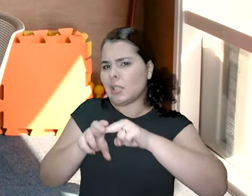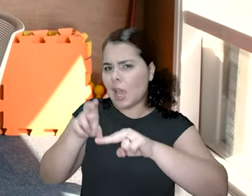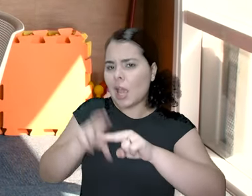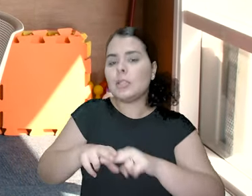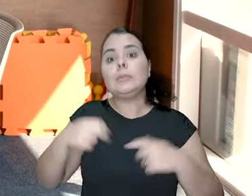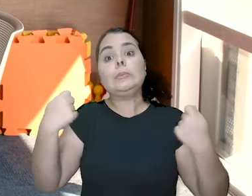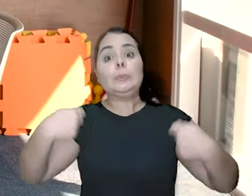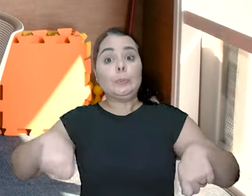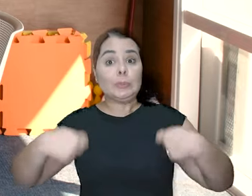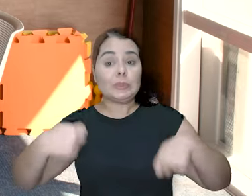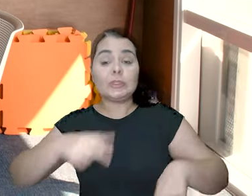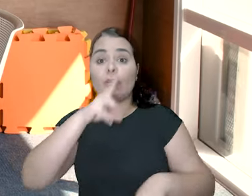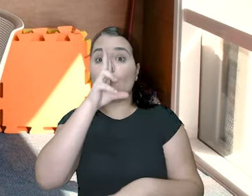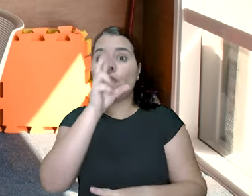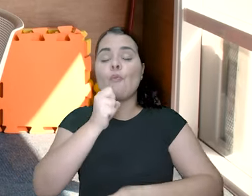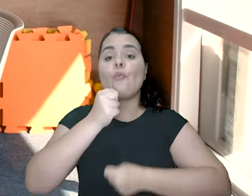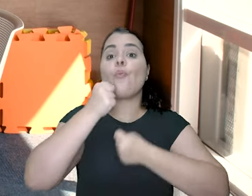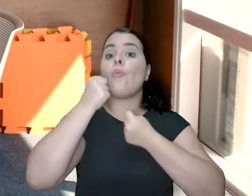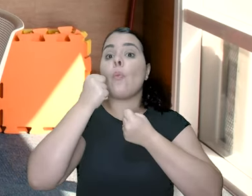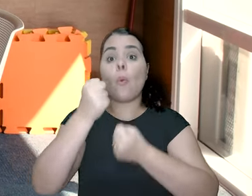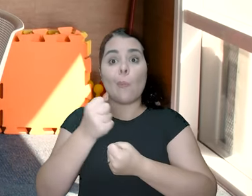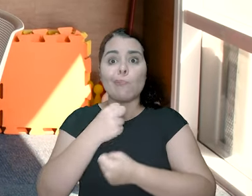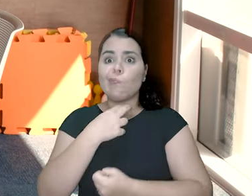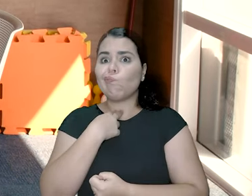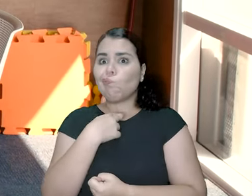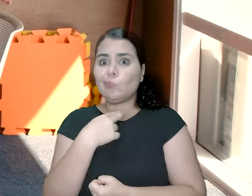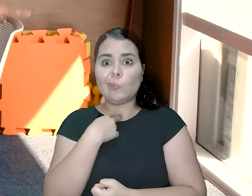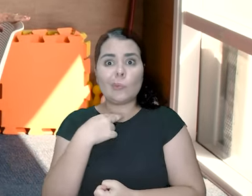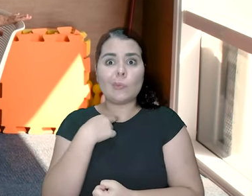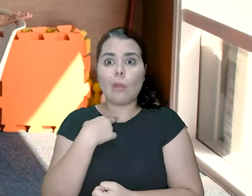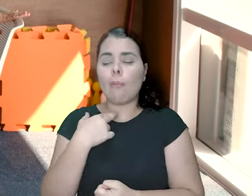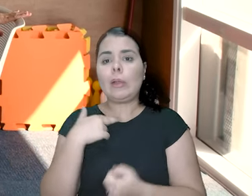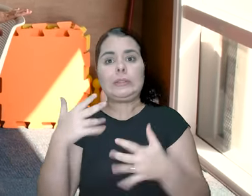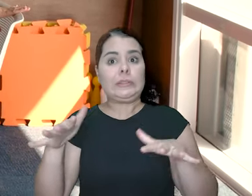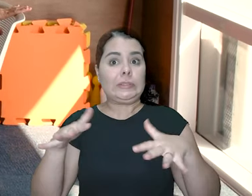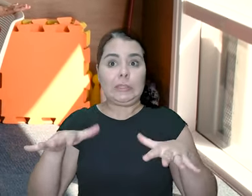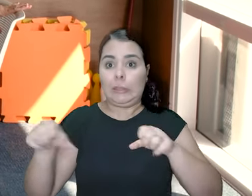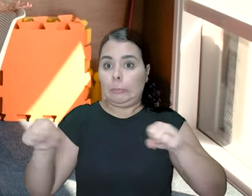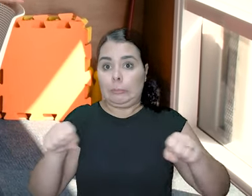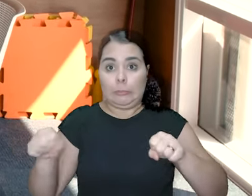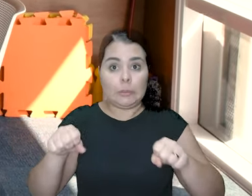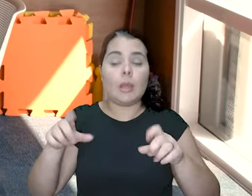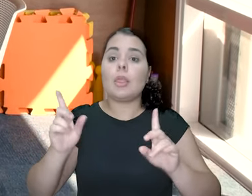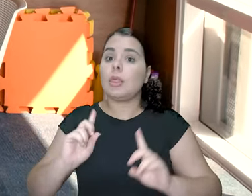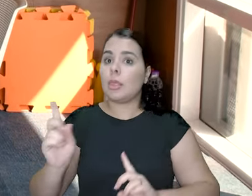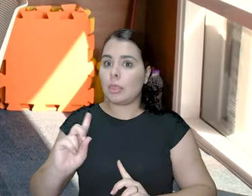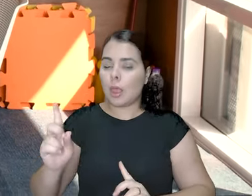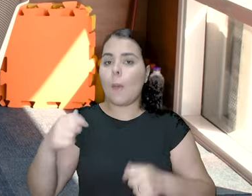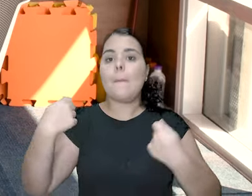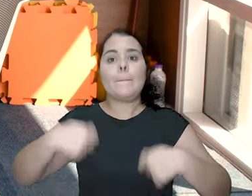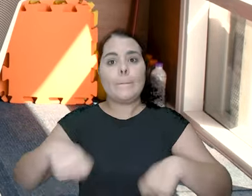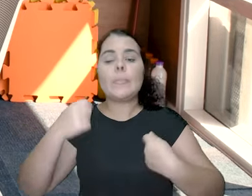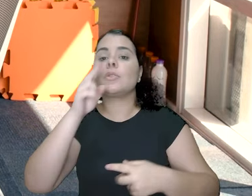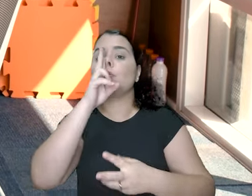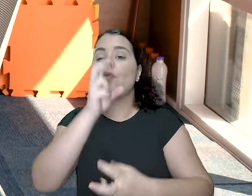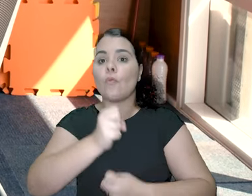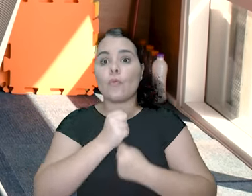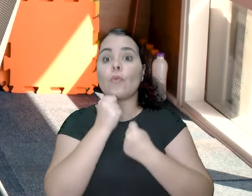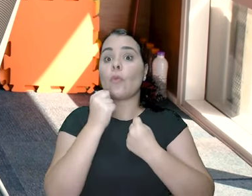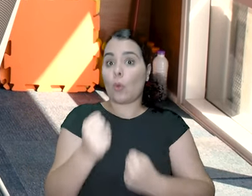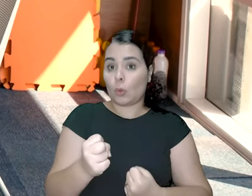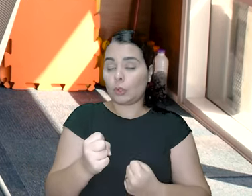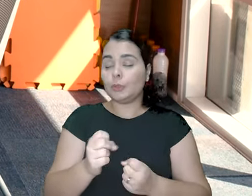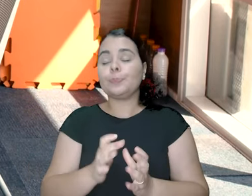cadeira tem que ser muito firme. Ela não pode virar, tem que ser ótima, bem